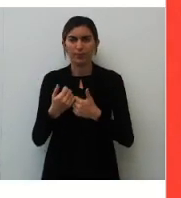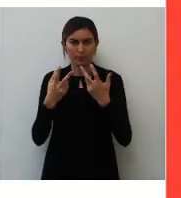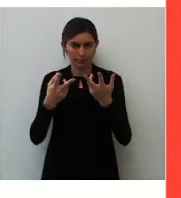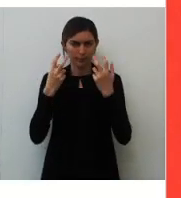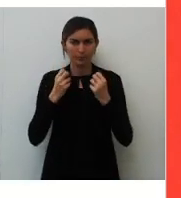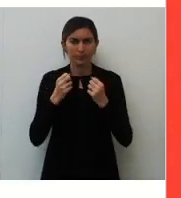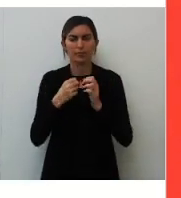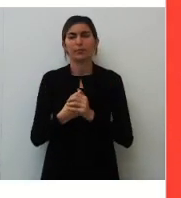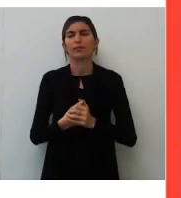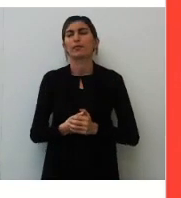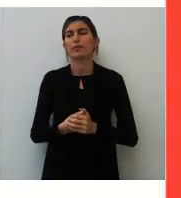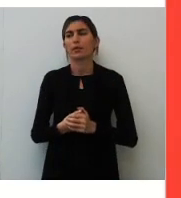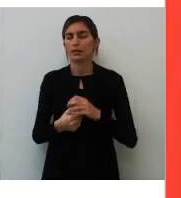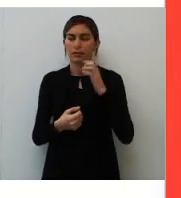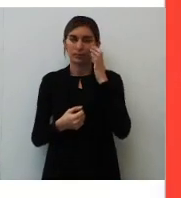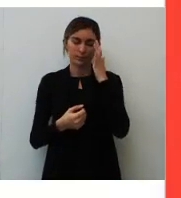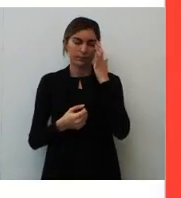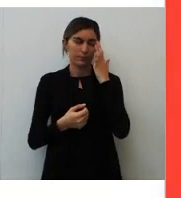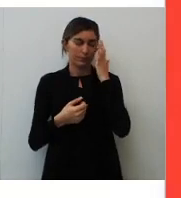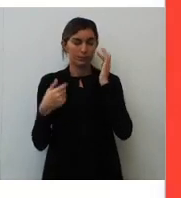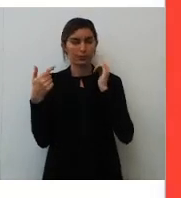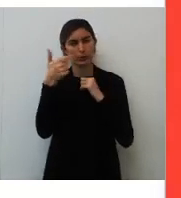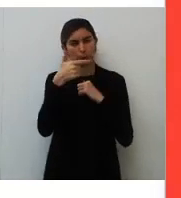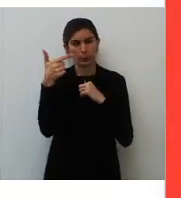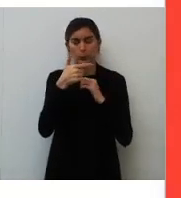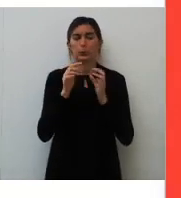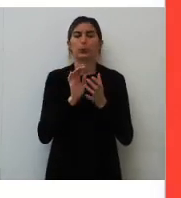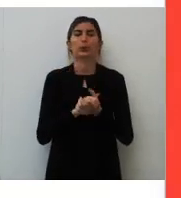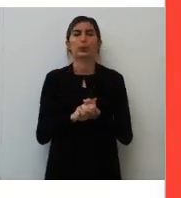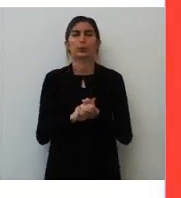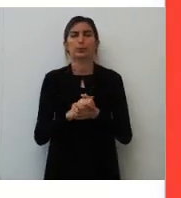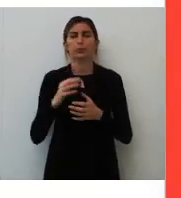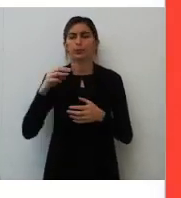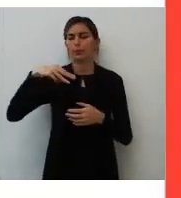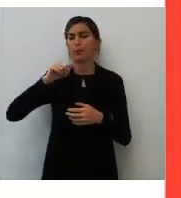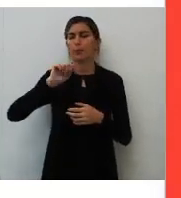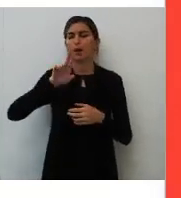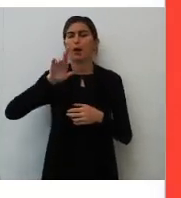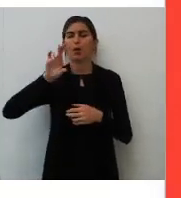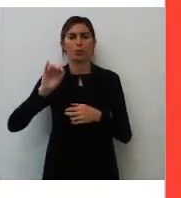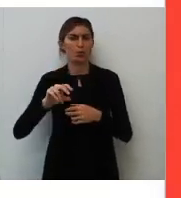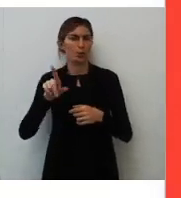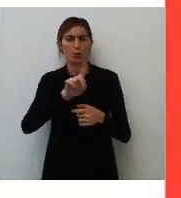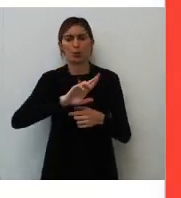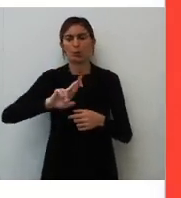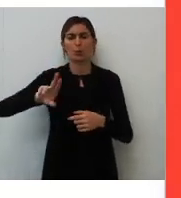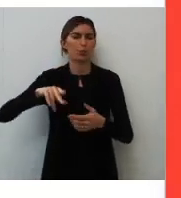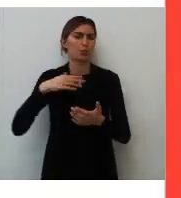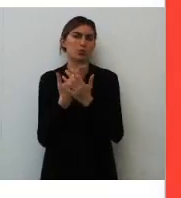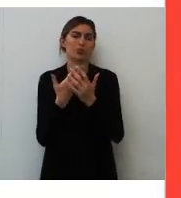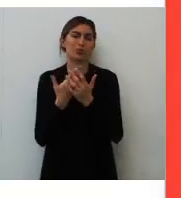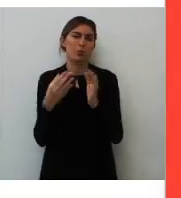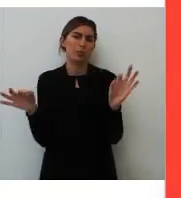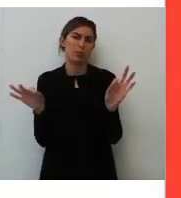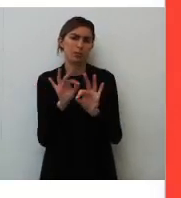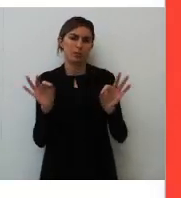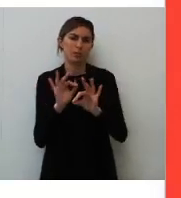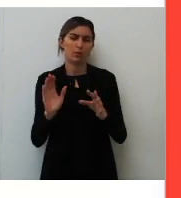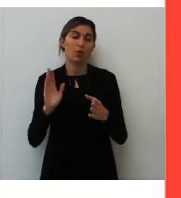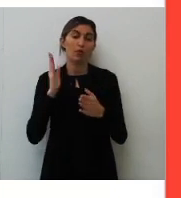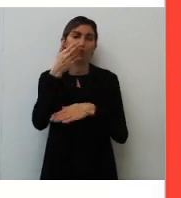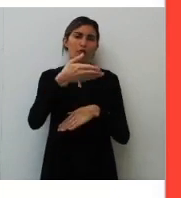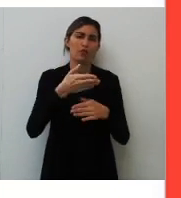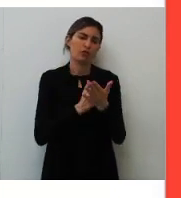percebe? Segunda questão nós temos. Mauro não estudou nada e foi